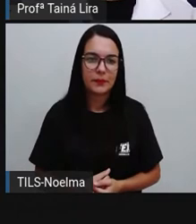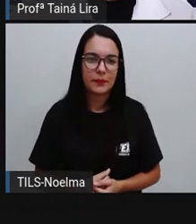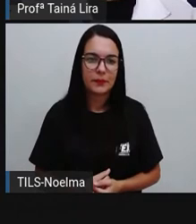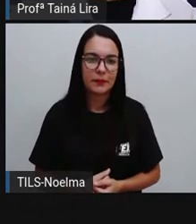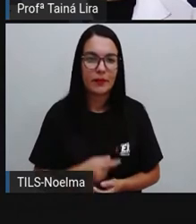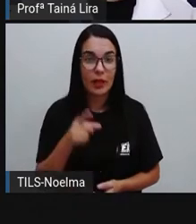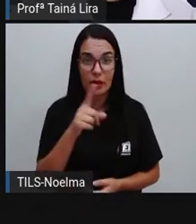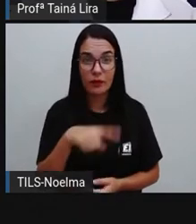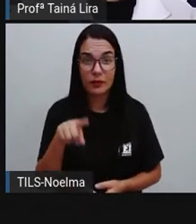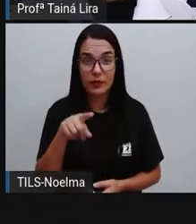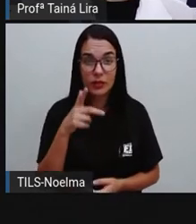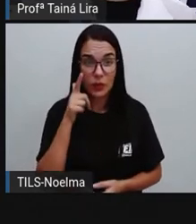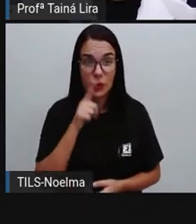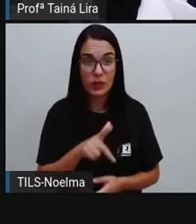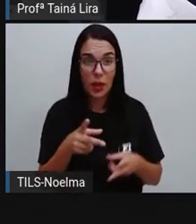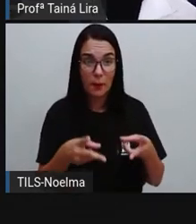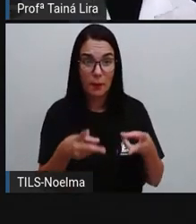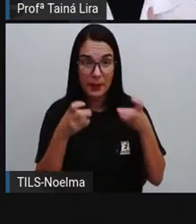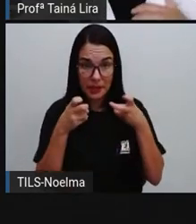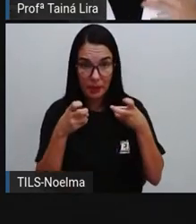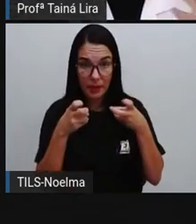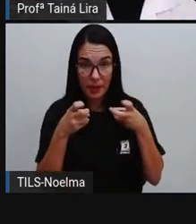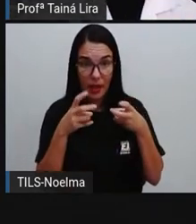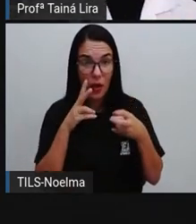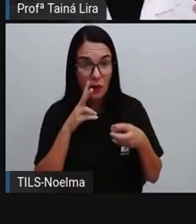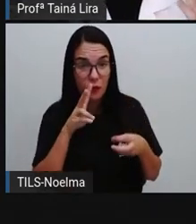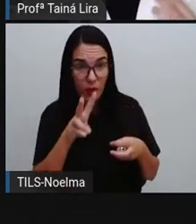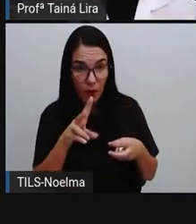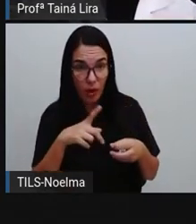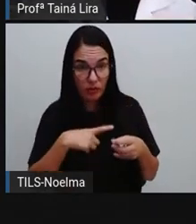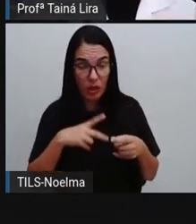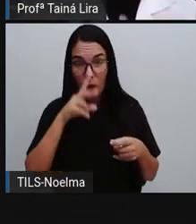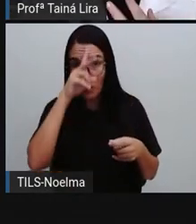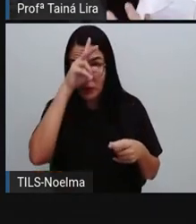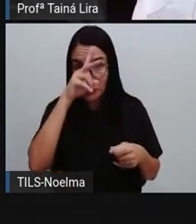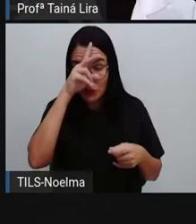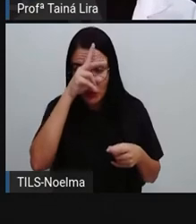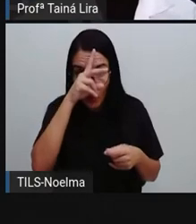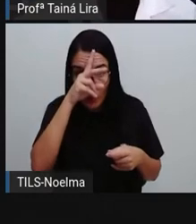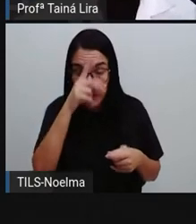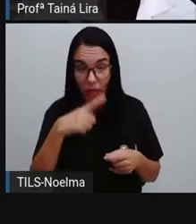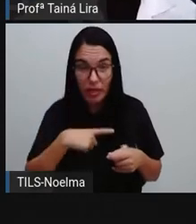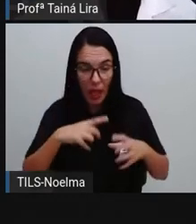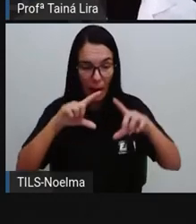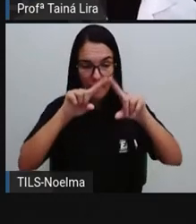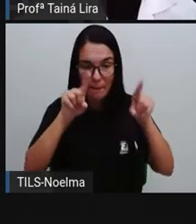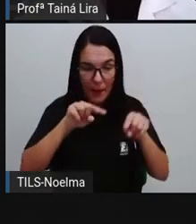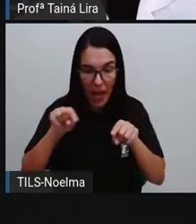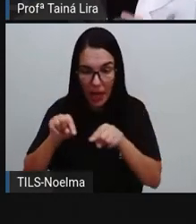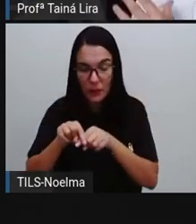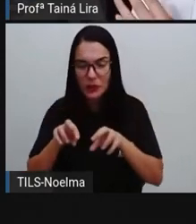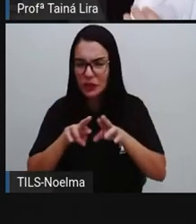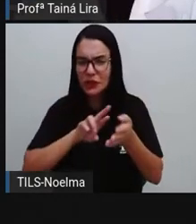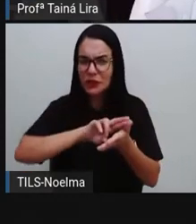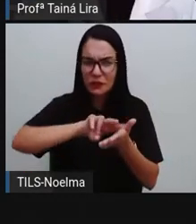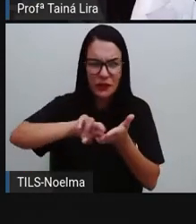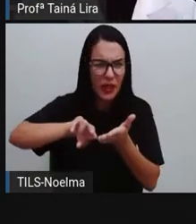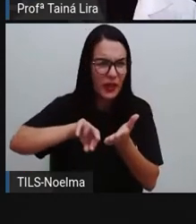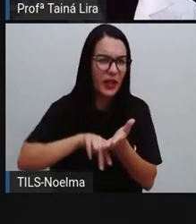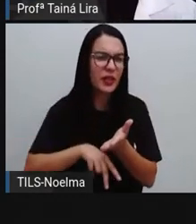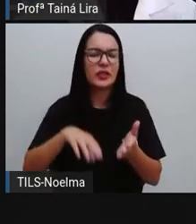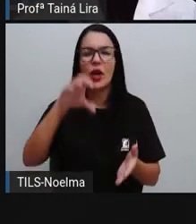conseguiram perceber aí? Viram em uma história em quadrinhos. Quantos balões diferentes apareceram? Quantas